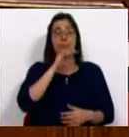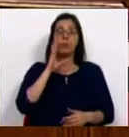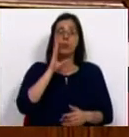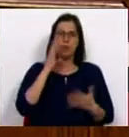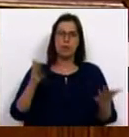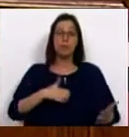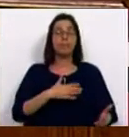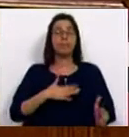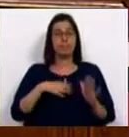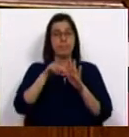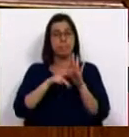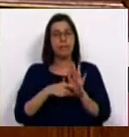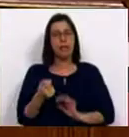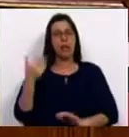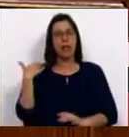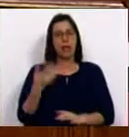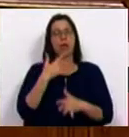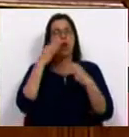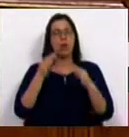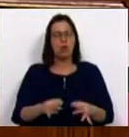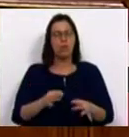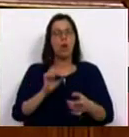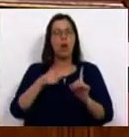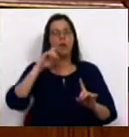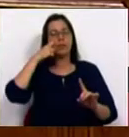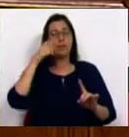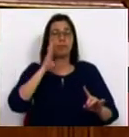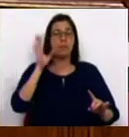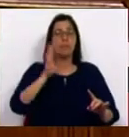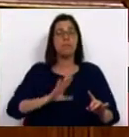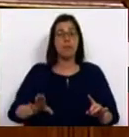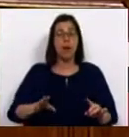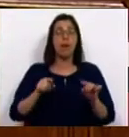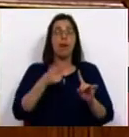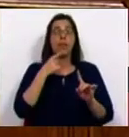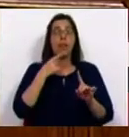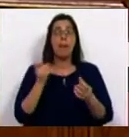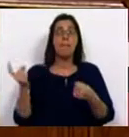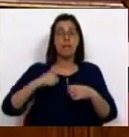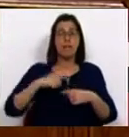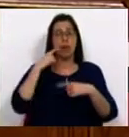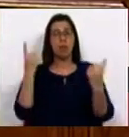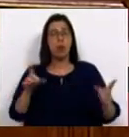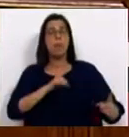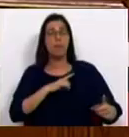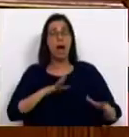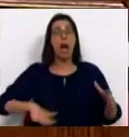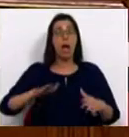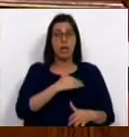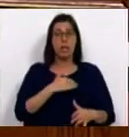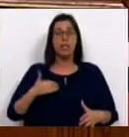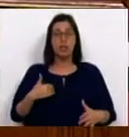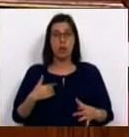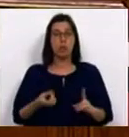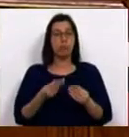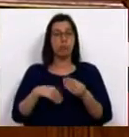como sabe, a entidade reguladora veio recentemente confirmar aquilo que já se suspeitava, isto é, que as parcerias público-privadas na área da saúde